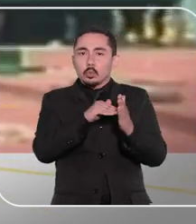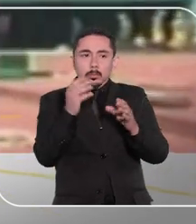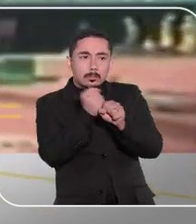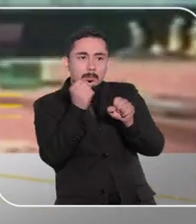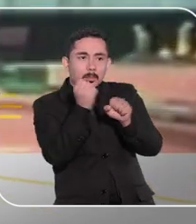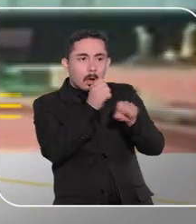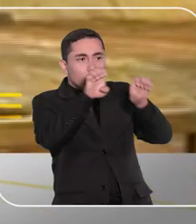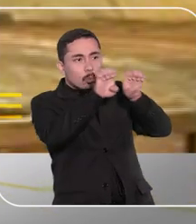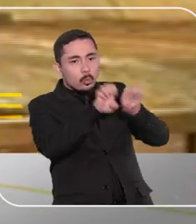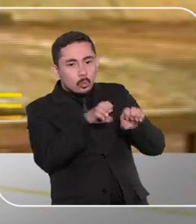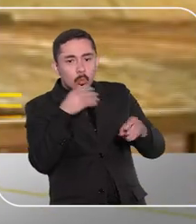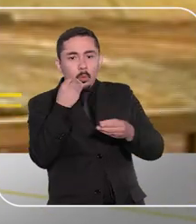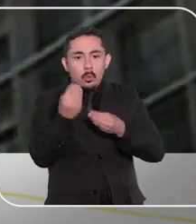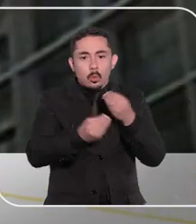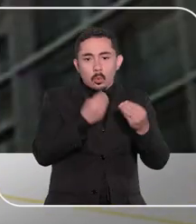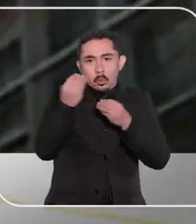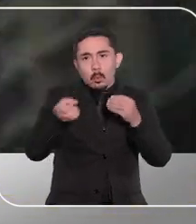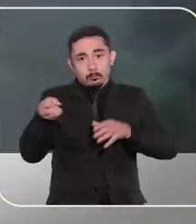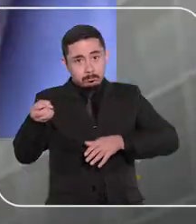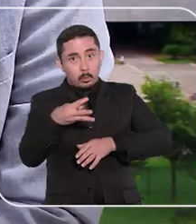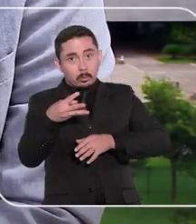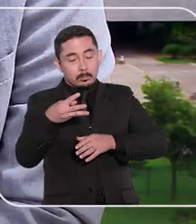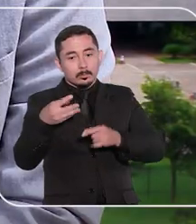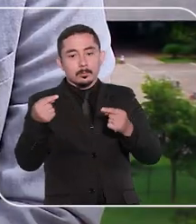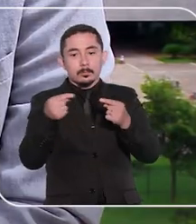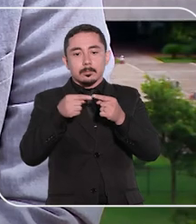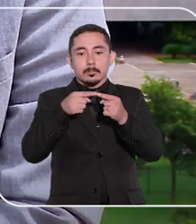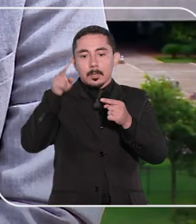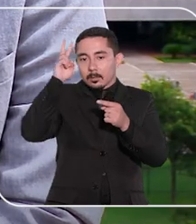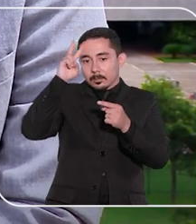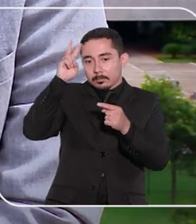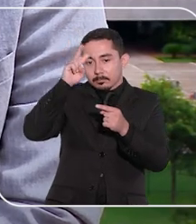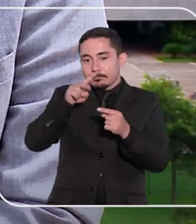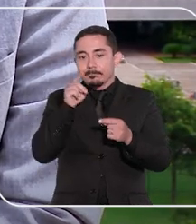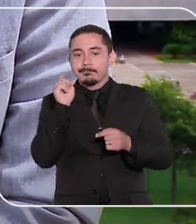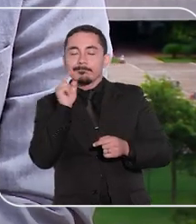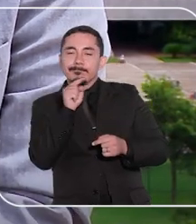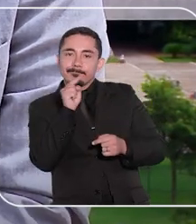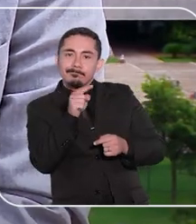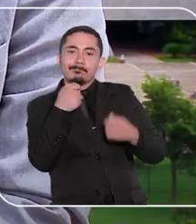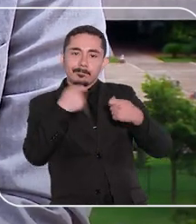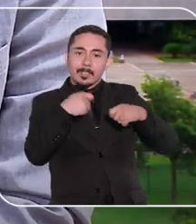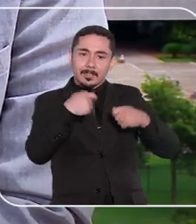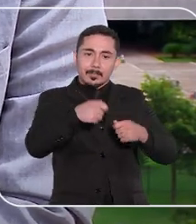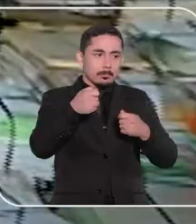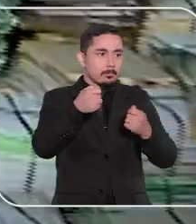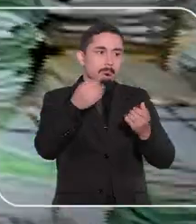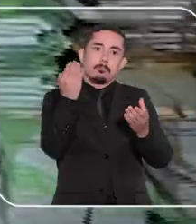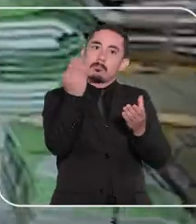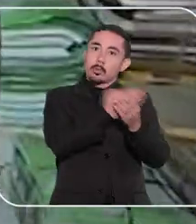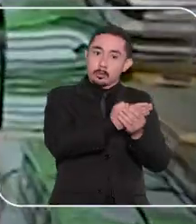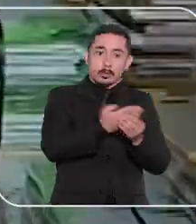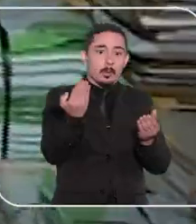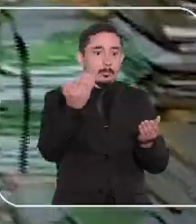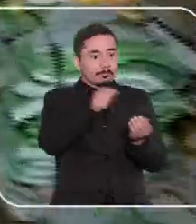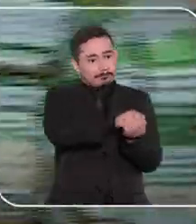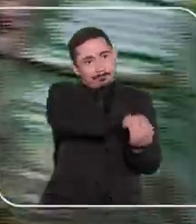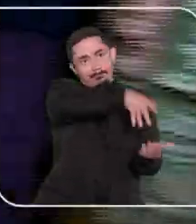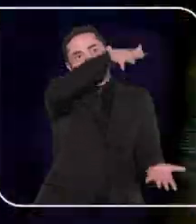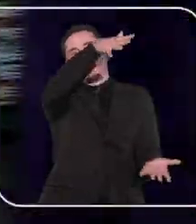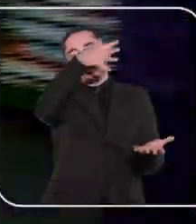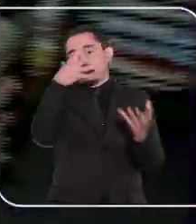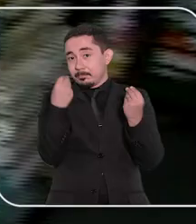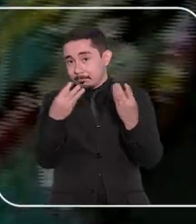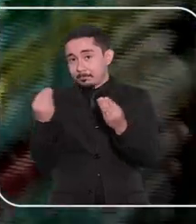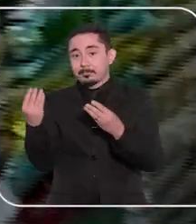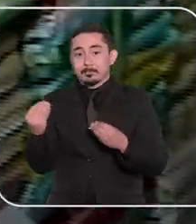Todo o cálculo estrutural feito para a nova sede foi feito levando em consideração o peso dos processos o processo